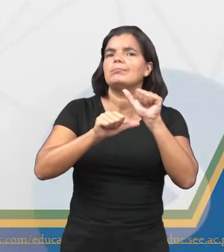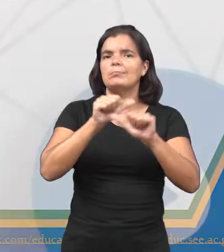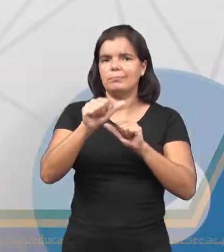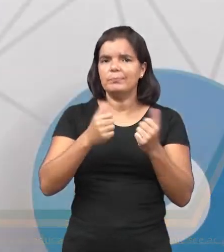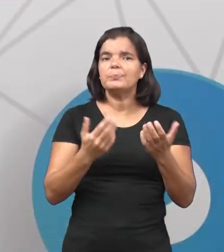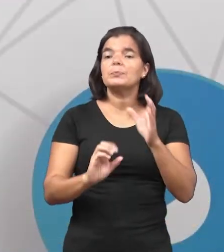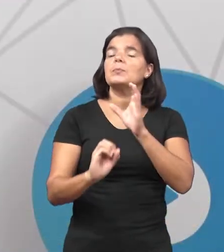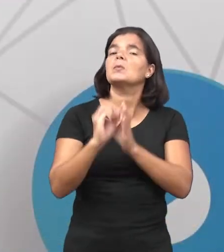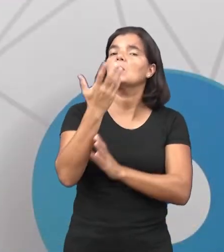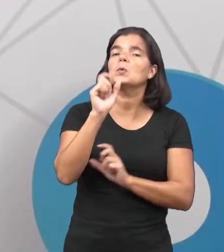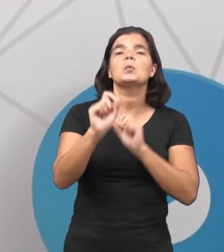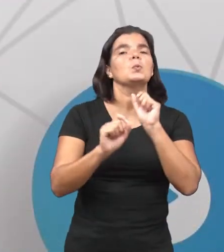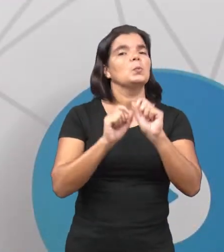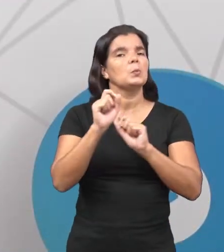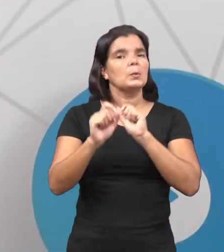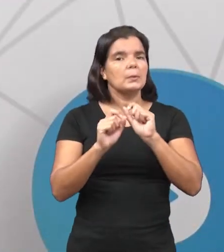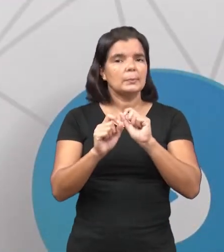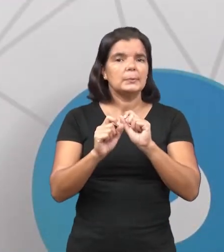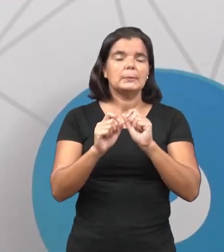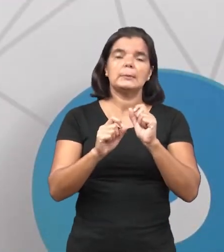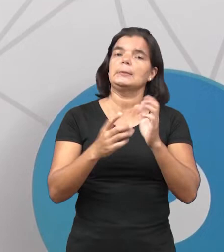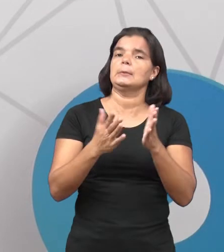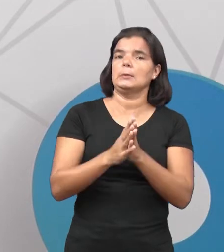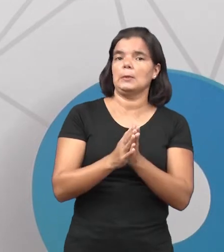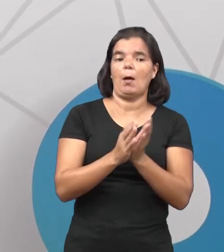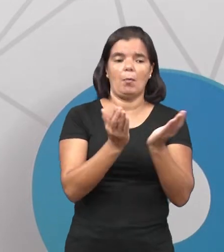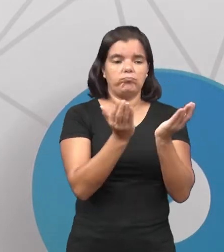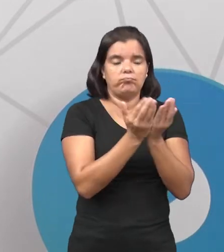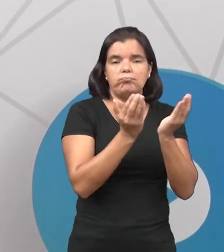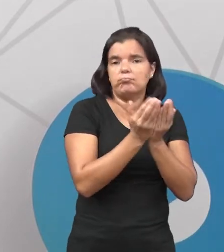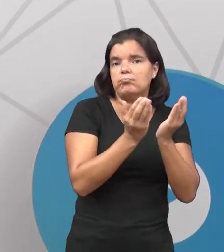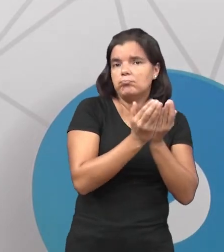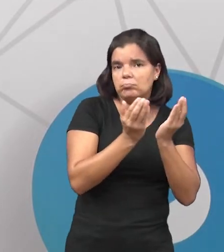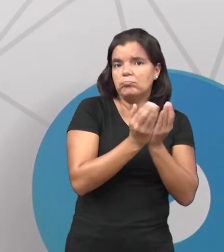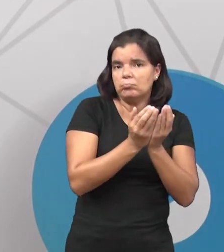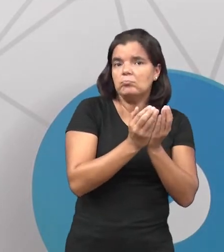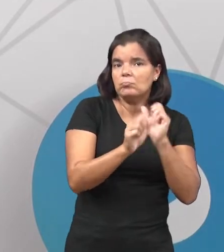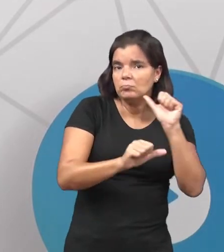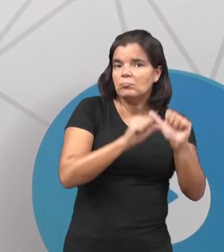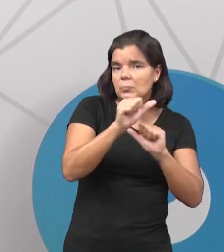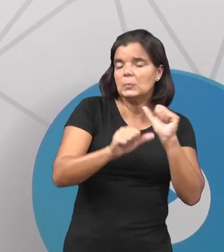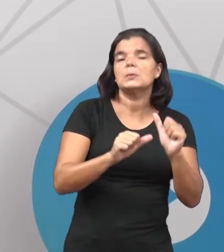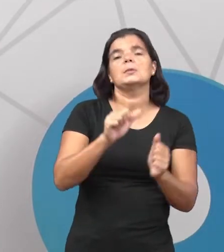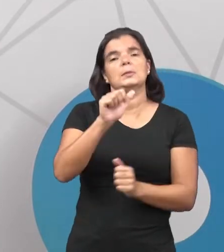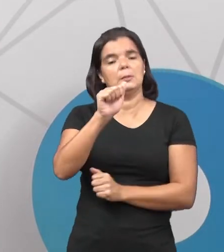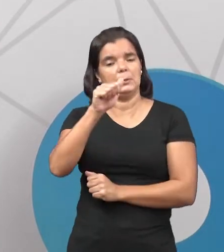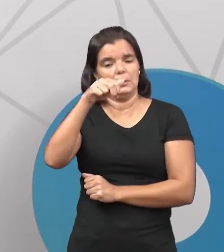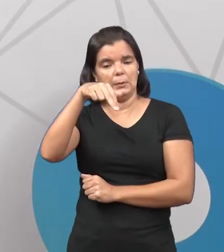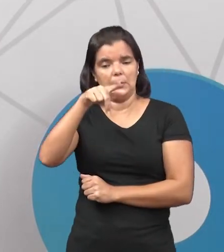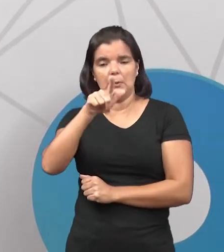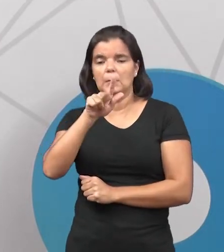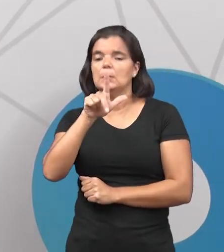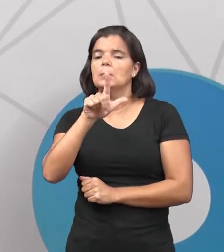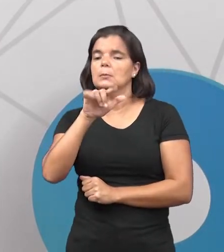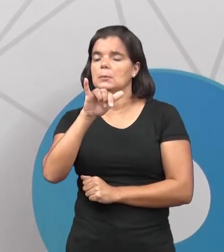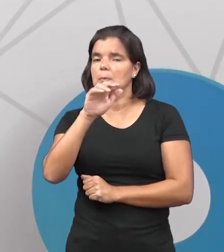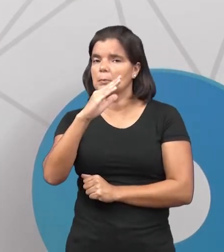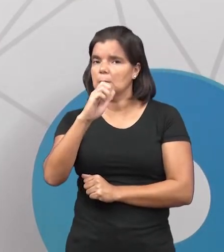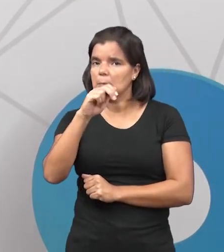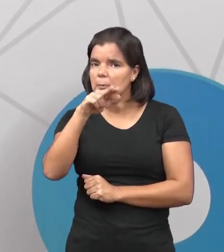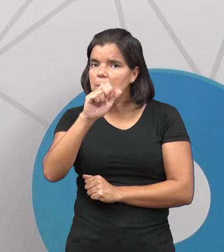né? Vai acontecer devido à reforma protestante. Na Inglaterra houve a reforma anglicana. O rei Henrique VIII